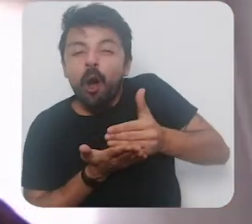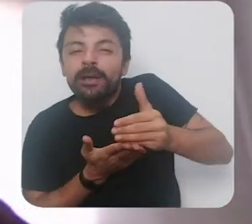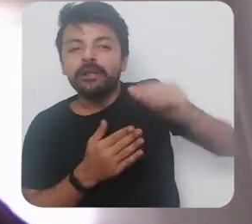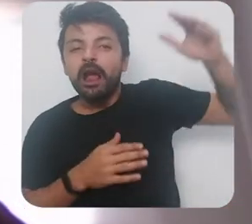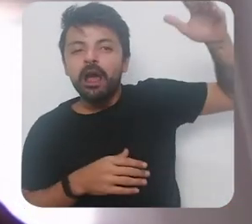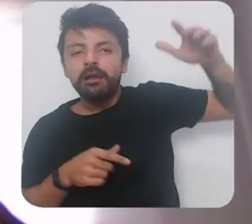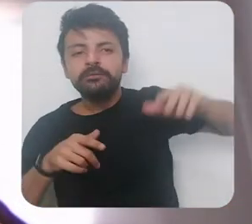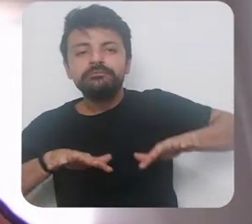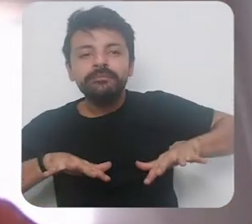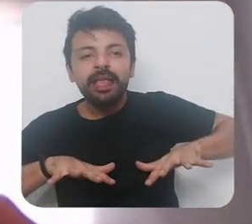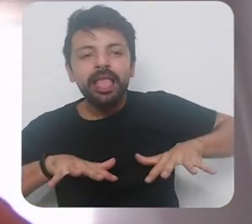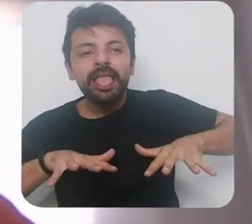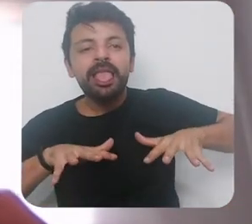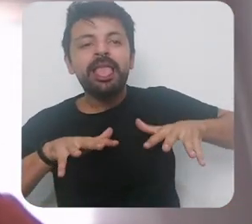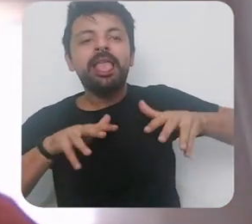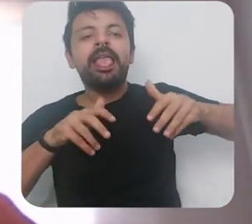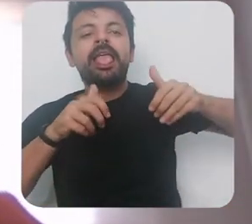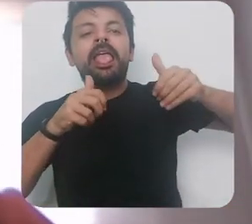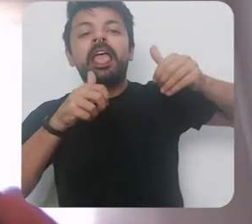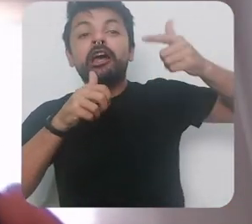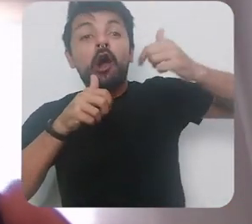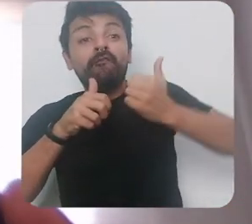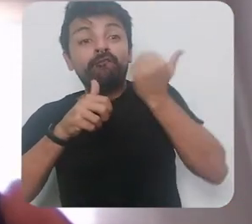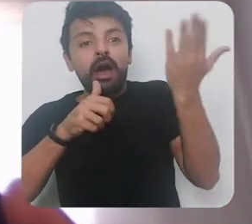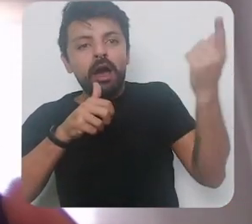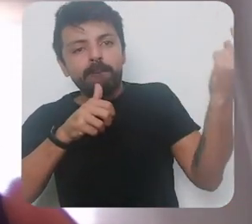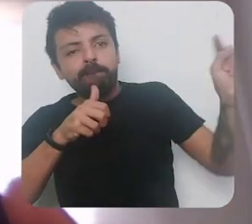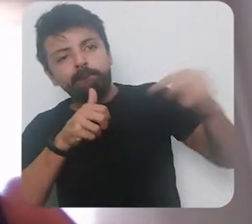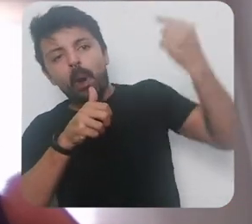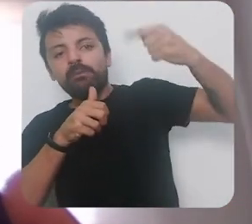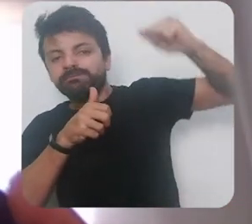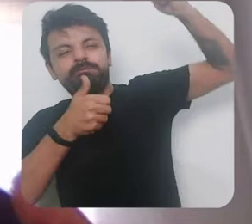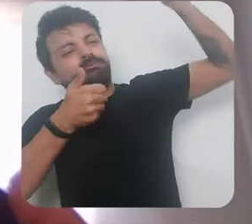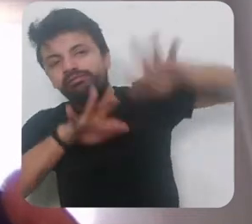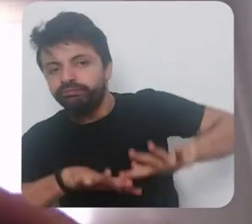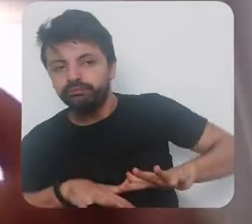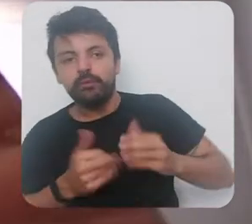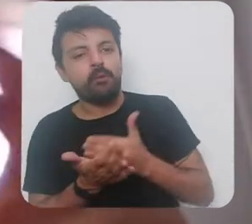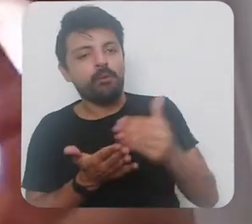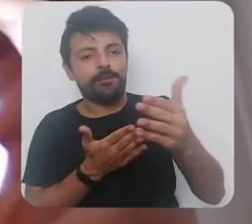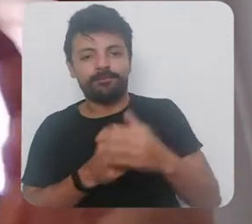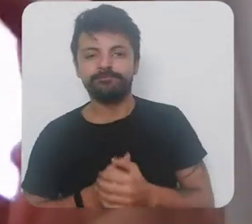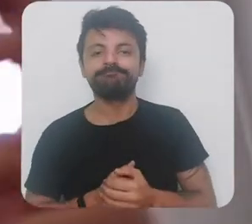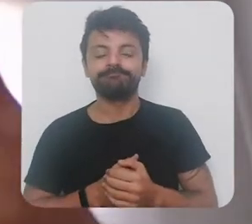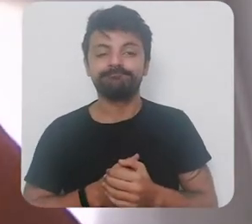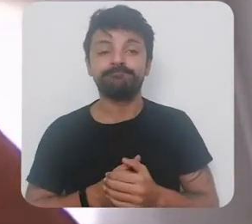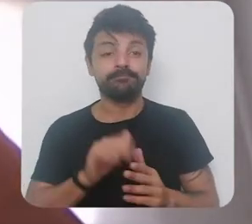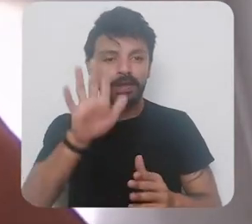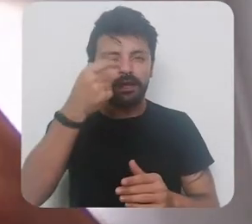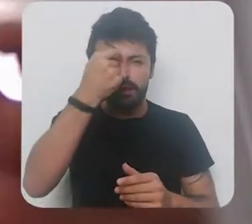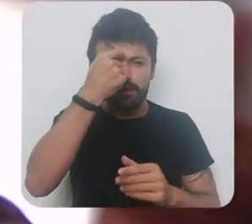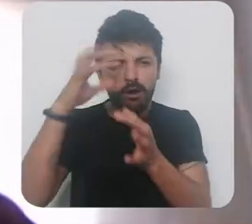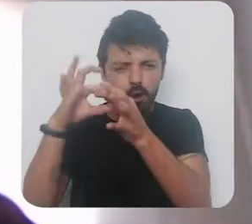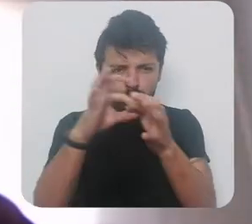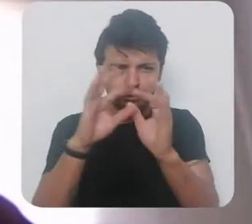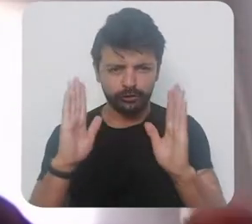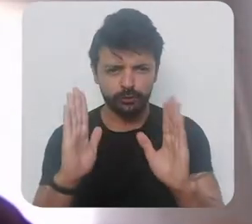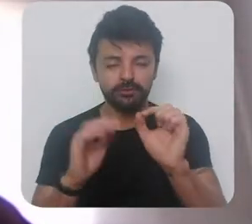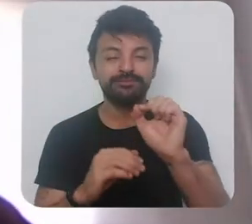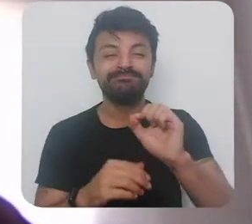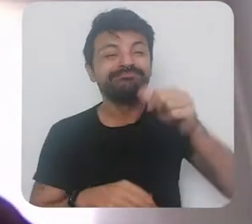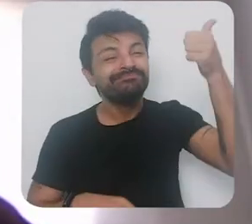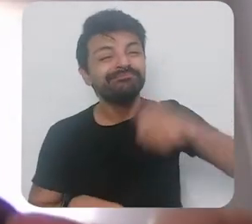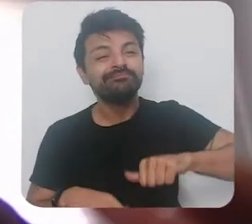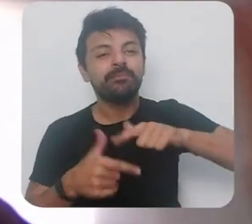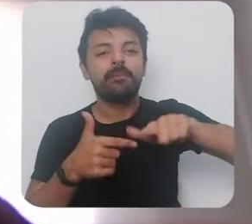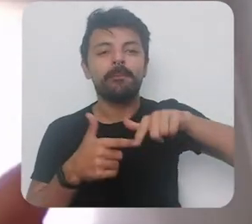ensaio de recuperação e já vem já vem outro choque externo e só para fechar esse raciocínio acho que no caso do Brasil